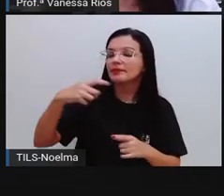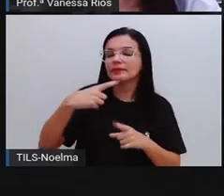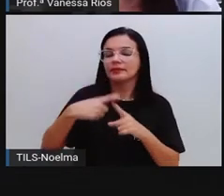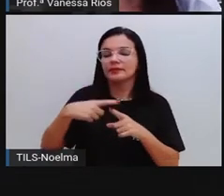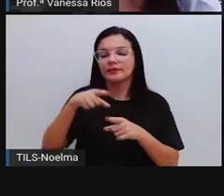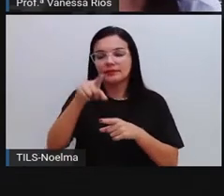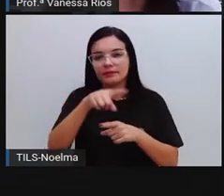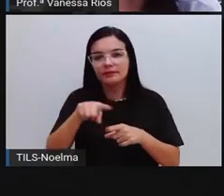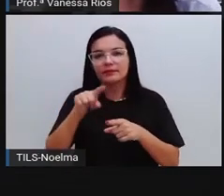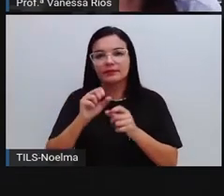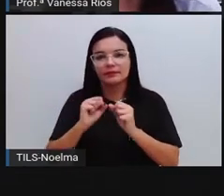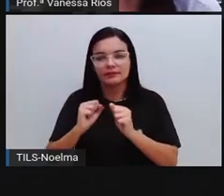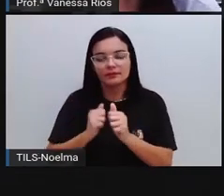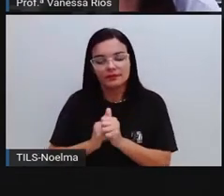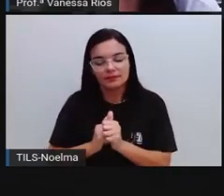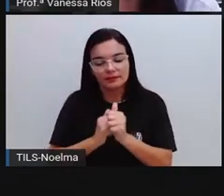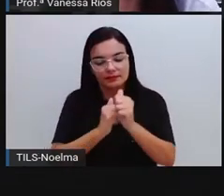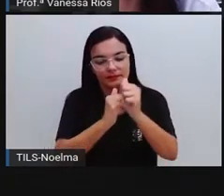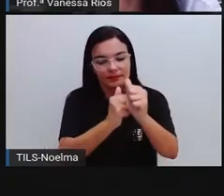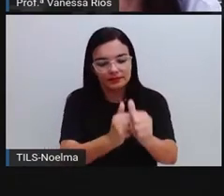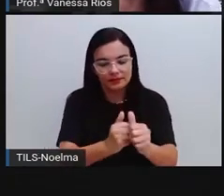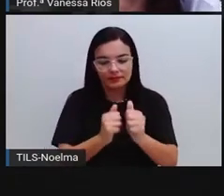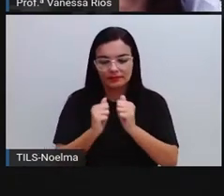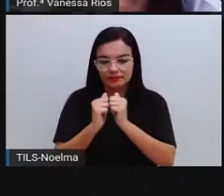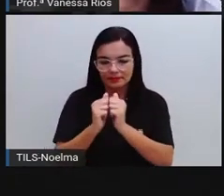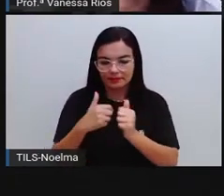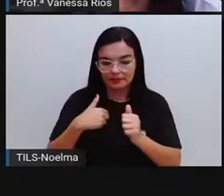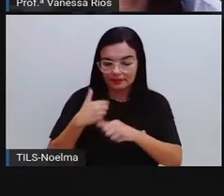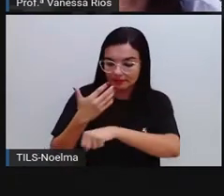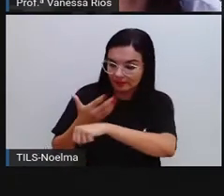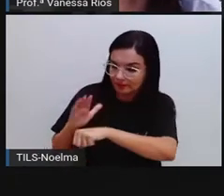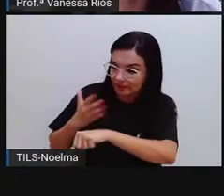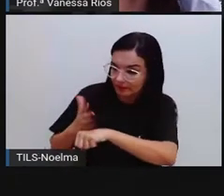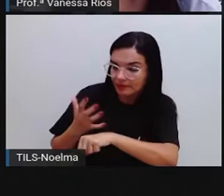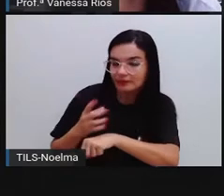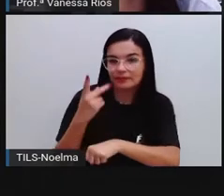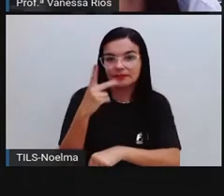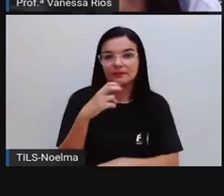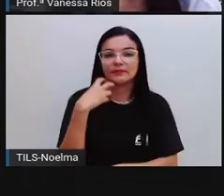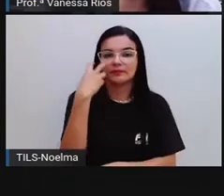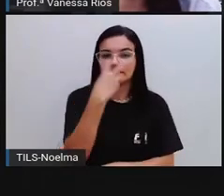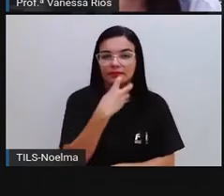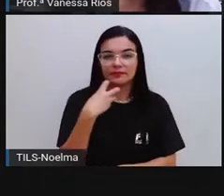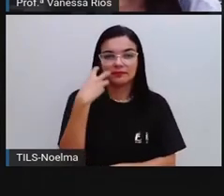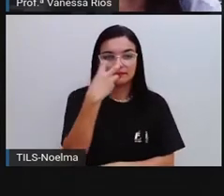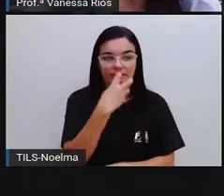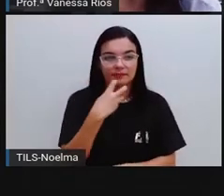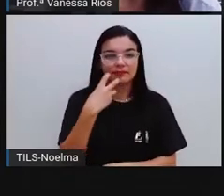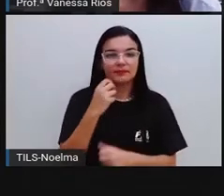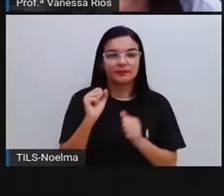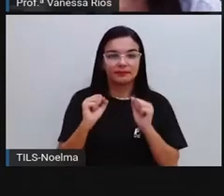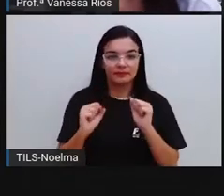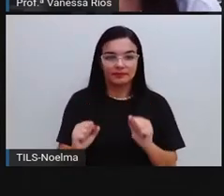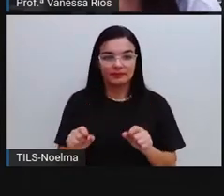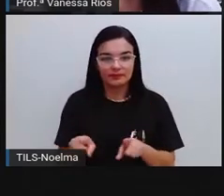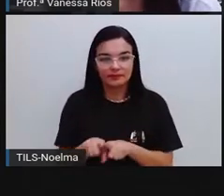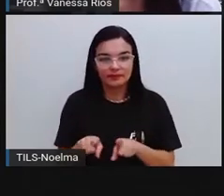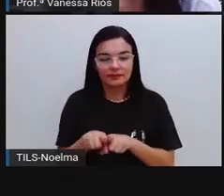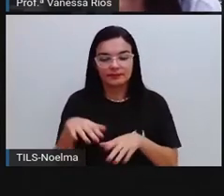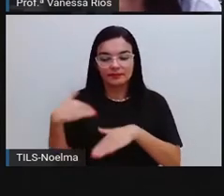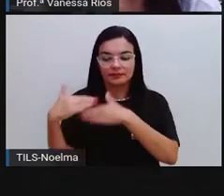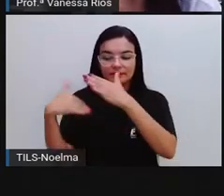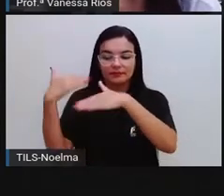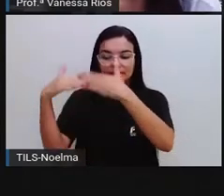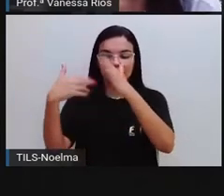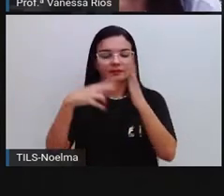Você pode acompanhar a leitura junto comigo e treinar a sua oralidade, né? Um passo importante aí para desenvolver